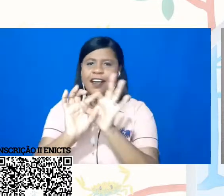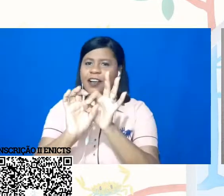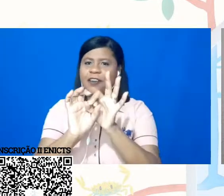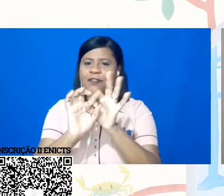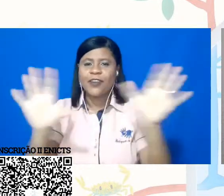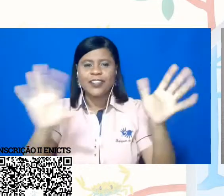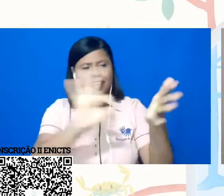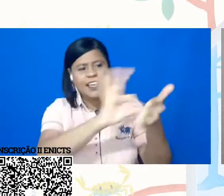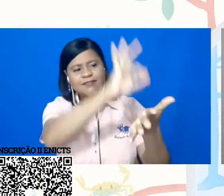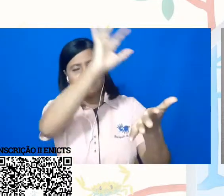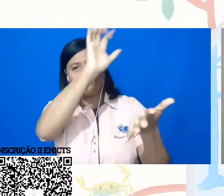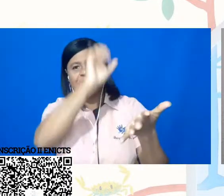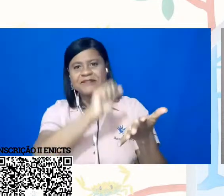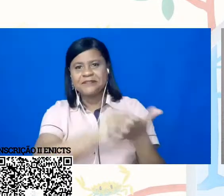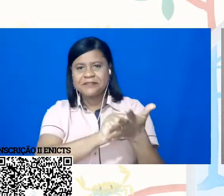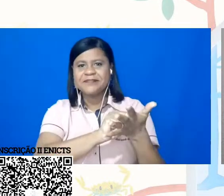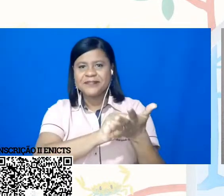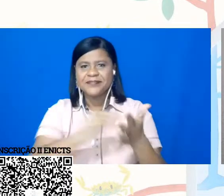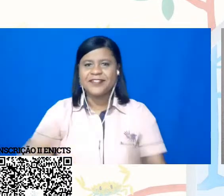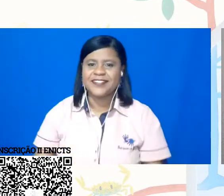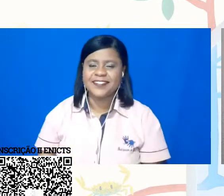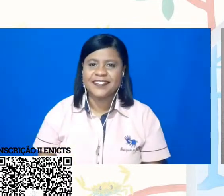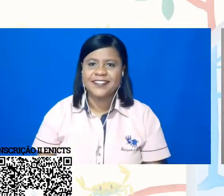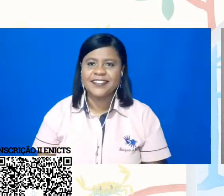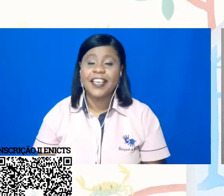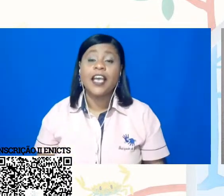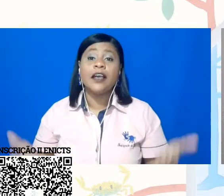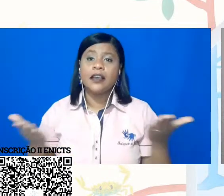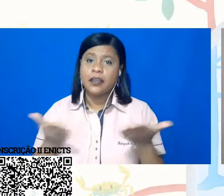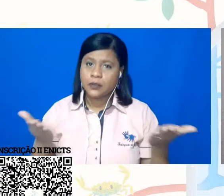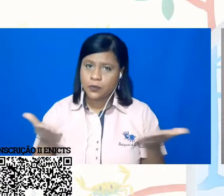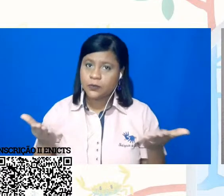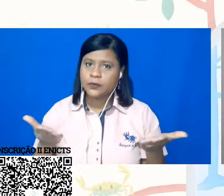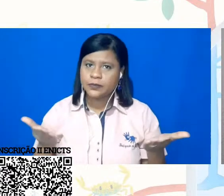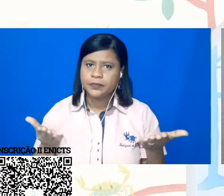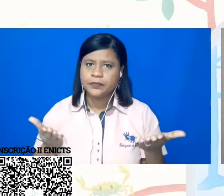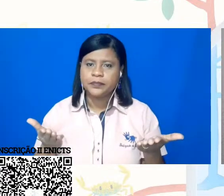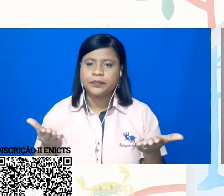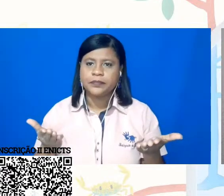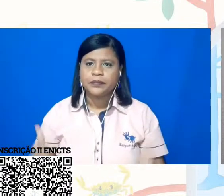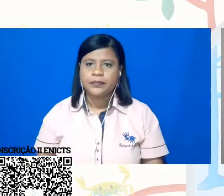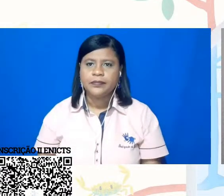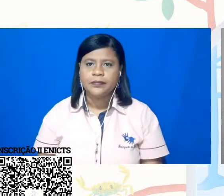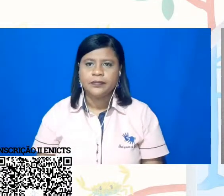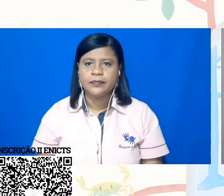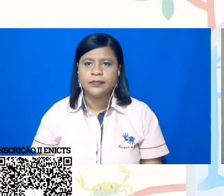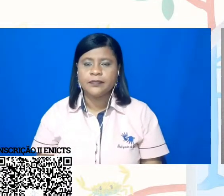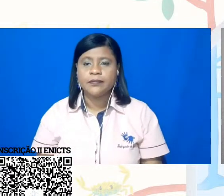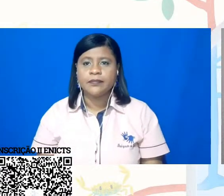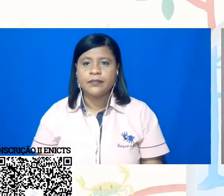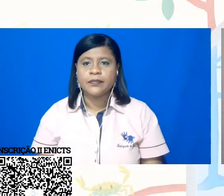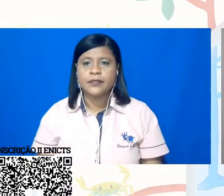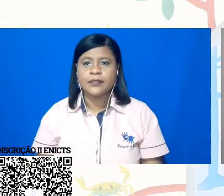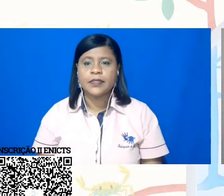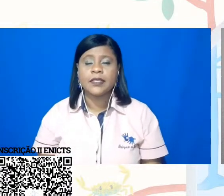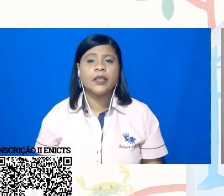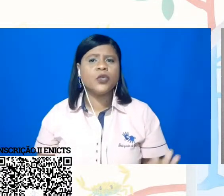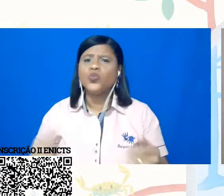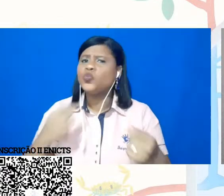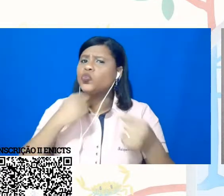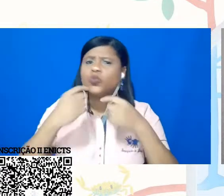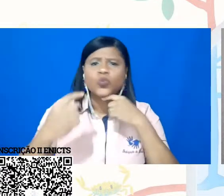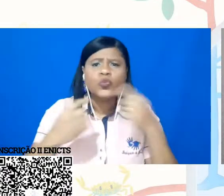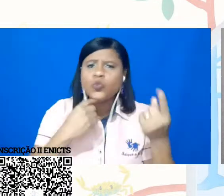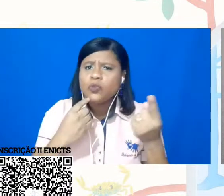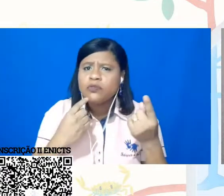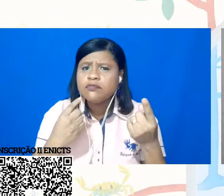inscrever. E, nesse momento, a gente está aqui para sanar qualquer dúvida de